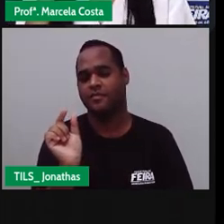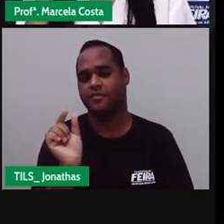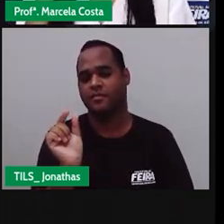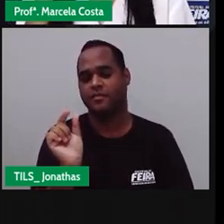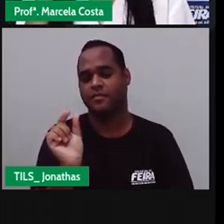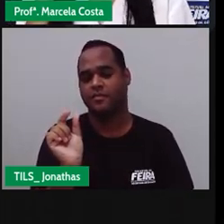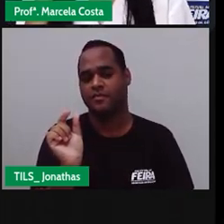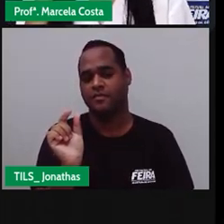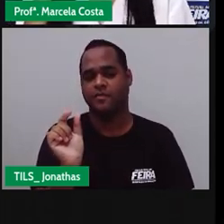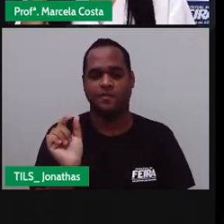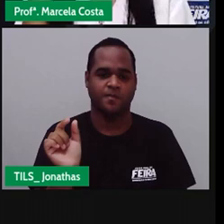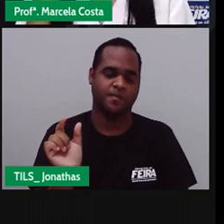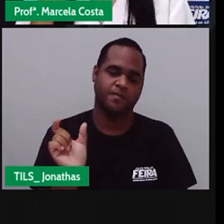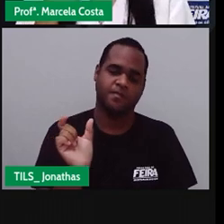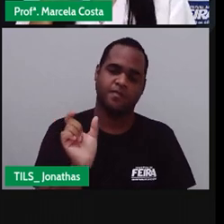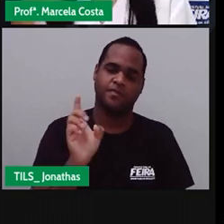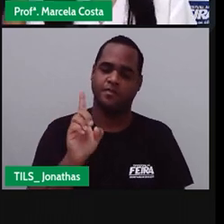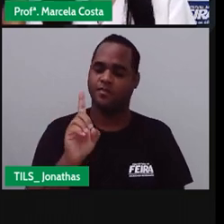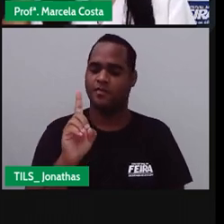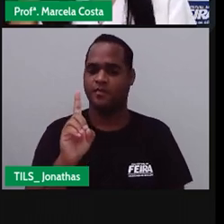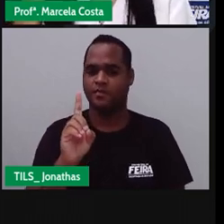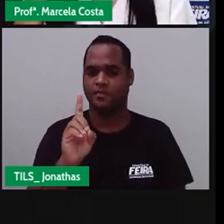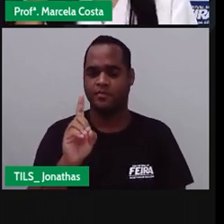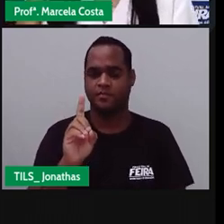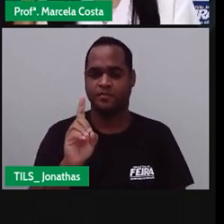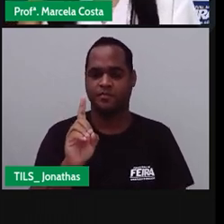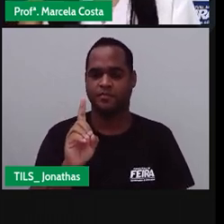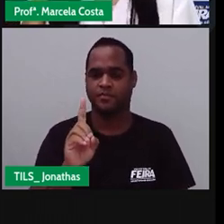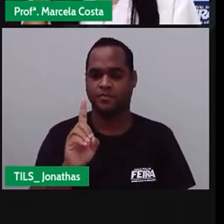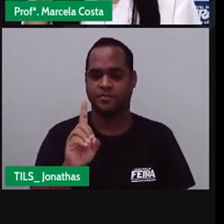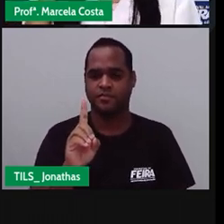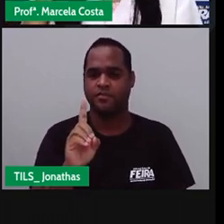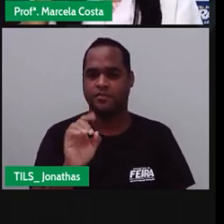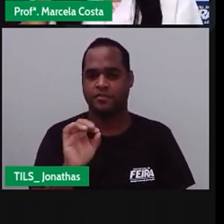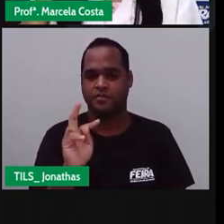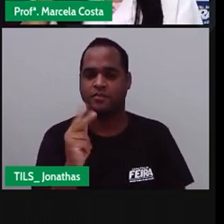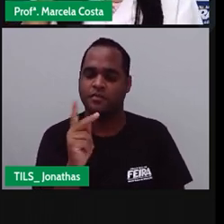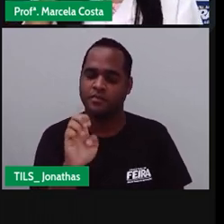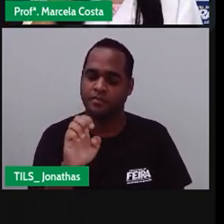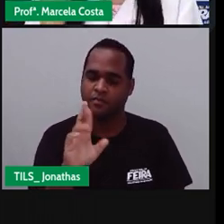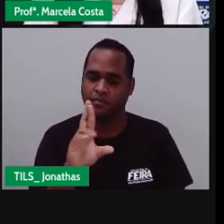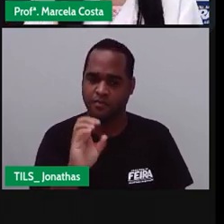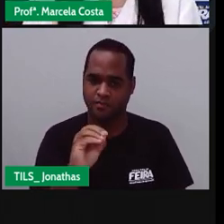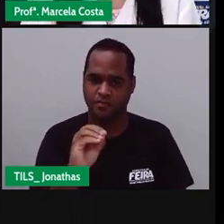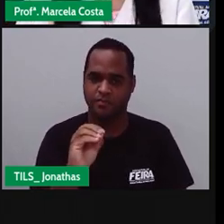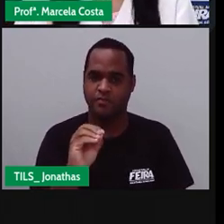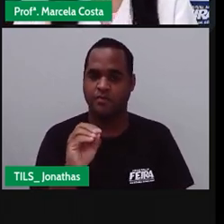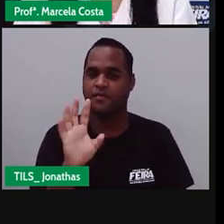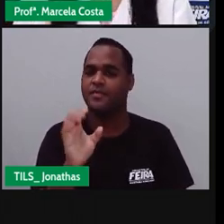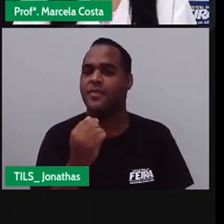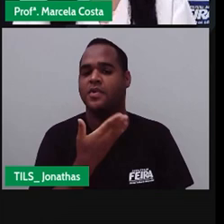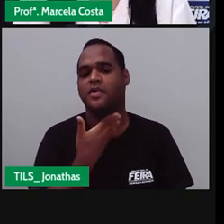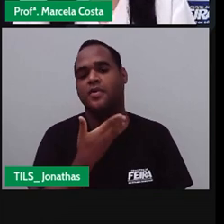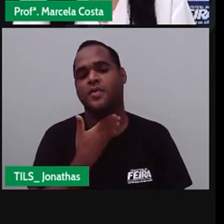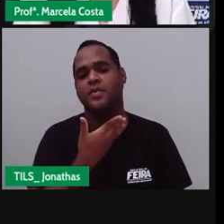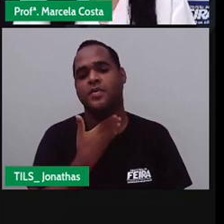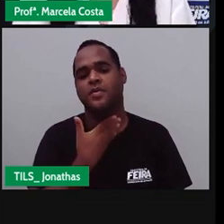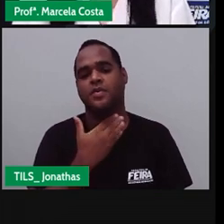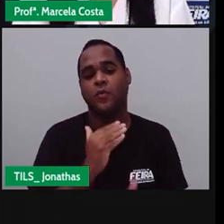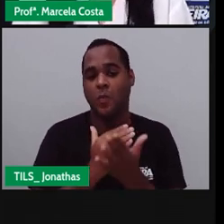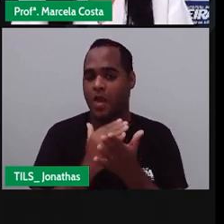Que também tem Essa sílaba No começo Você escuta Esse som inicial Que é aqui